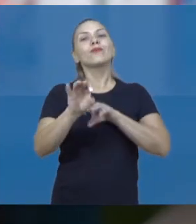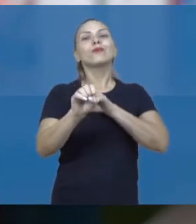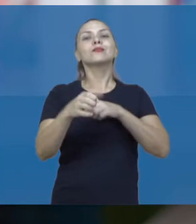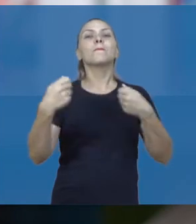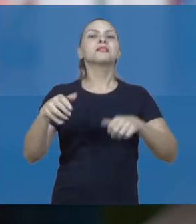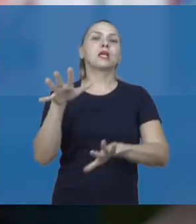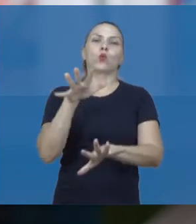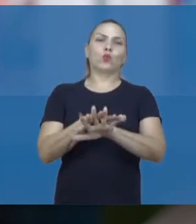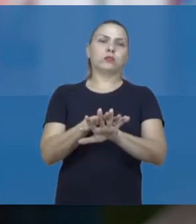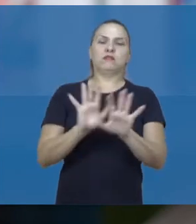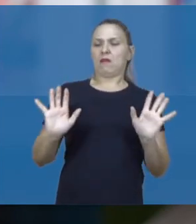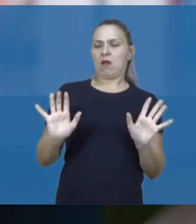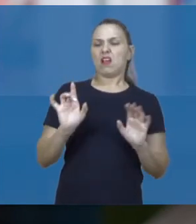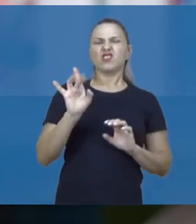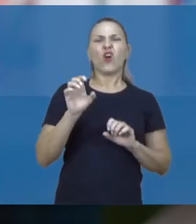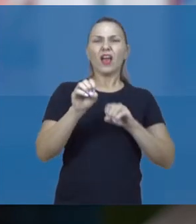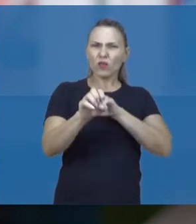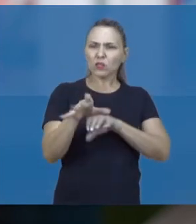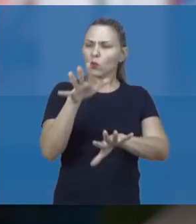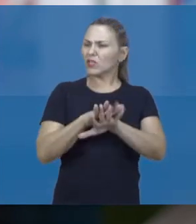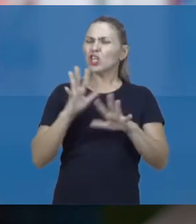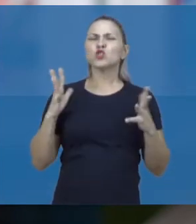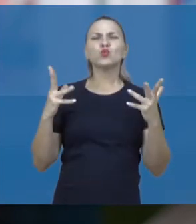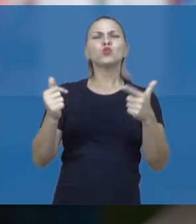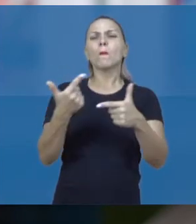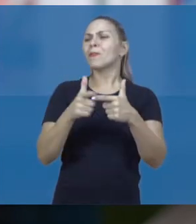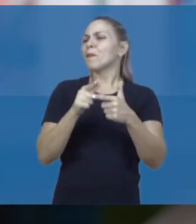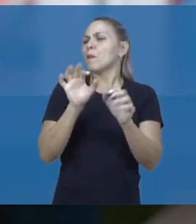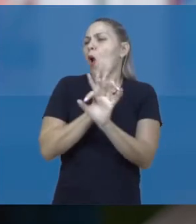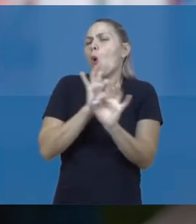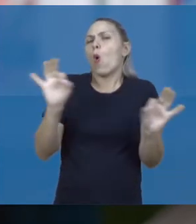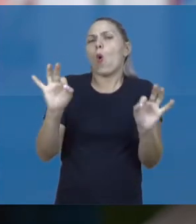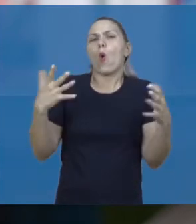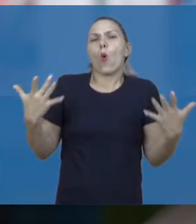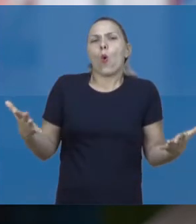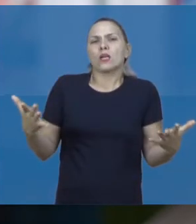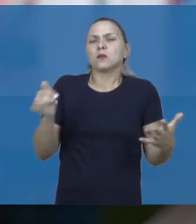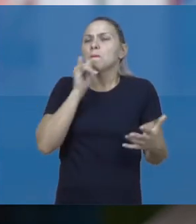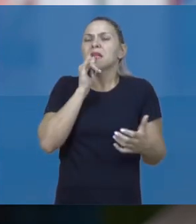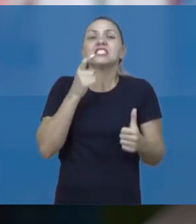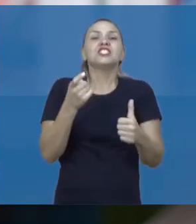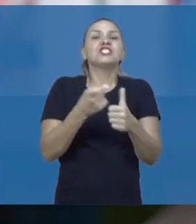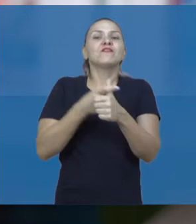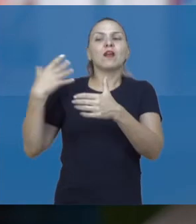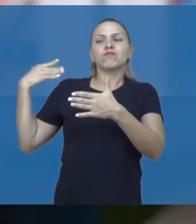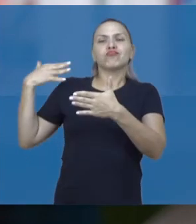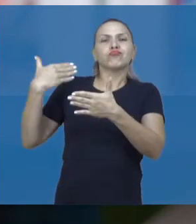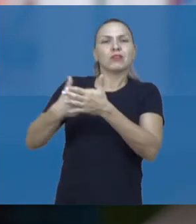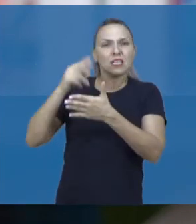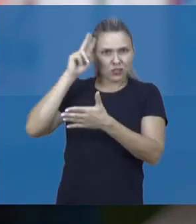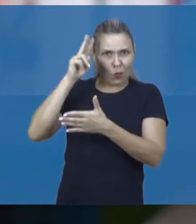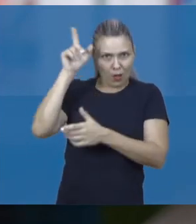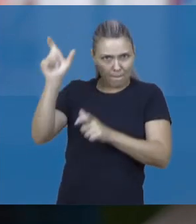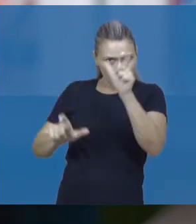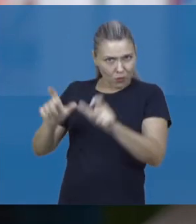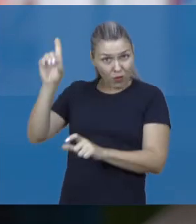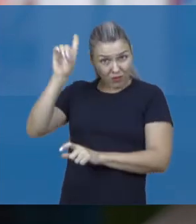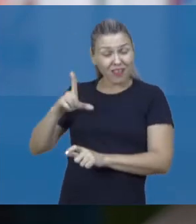Ah, então, se a educação for inclusiva, a gente resolve todas as nossas questões com relação à nossa dívida histórica com as pessoas com deficiência.